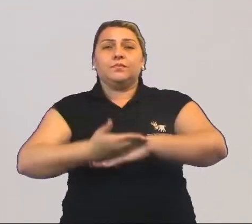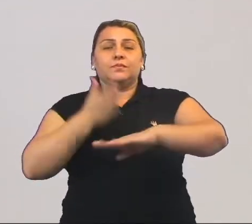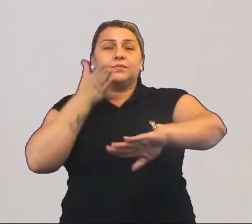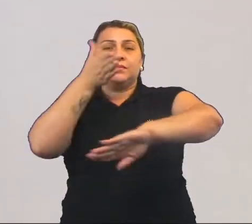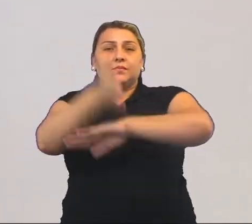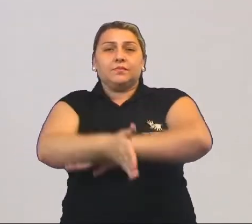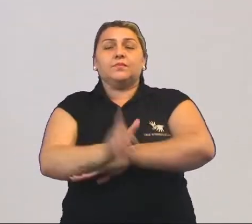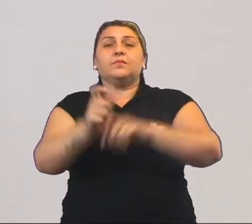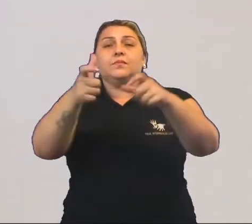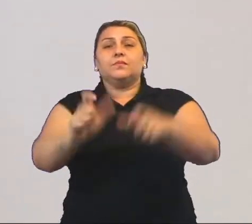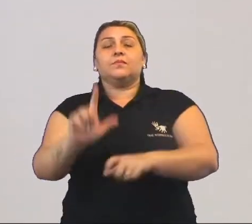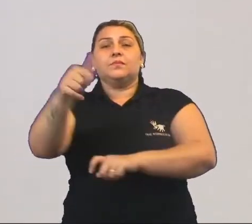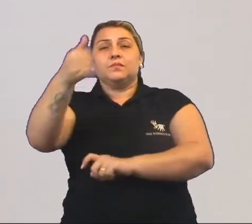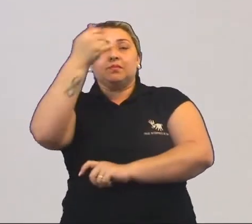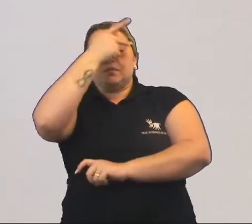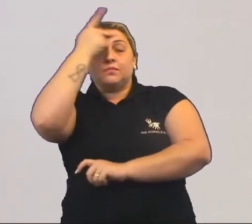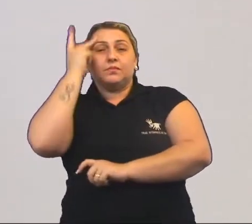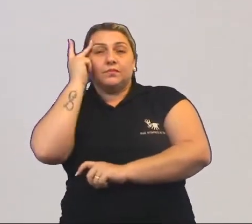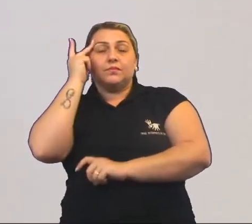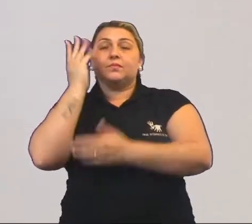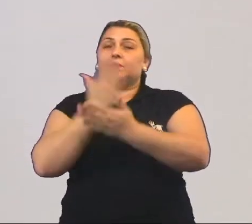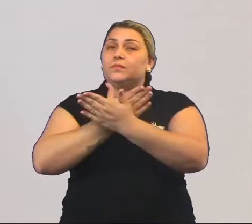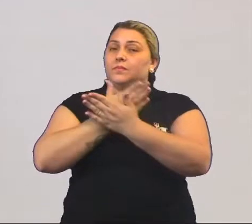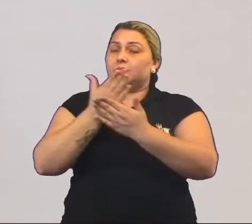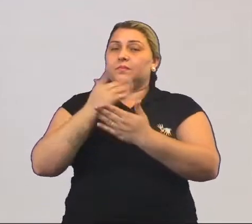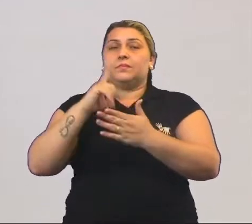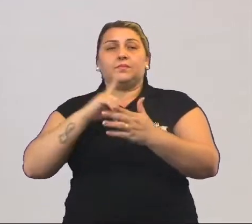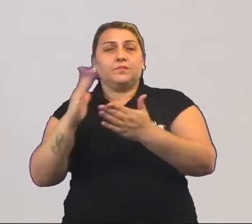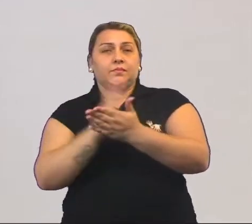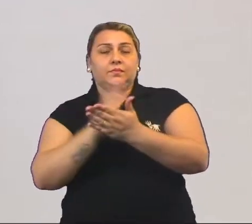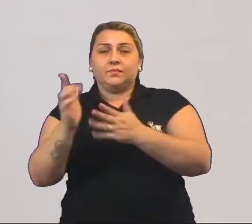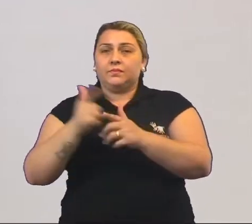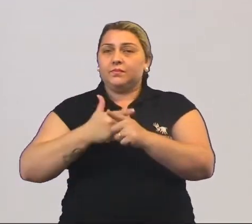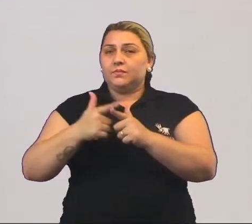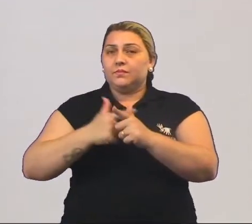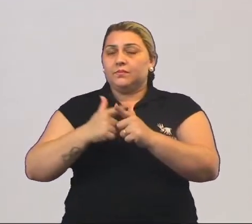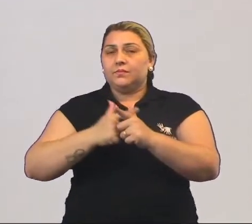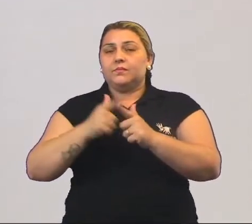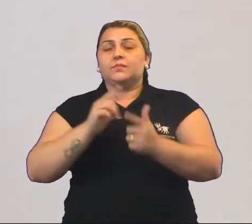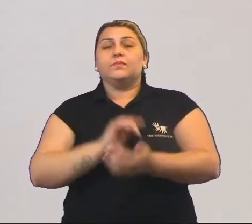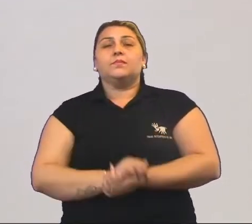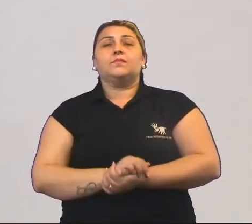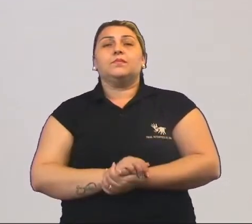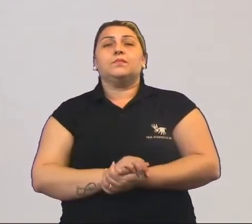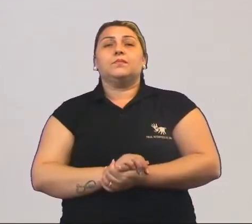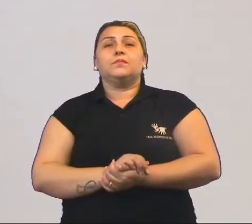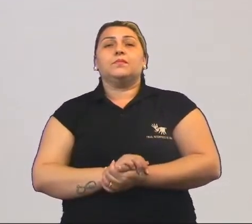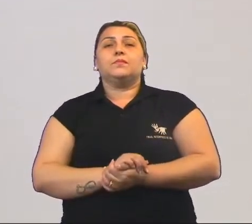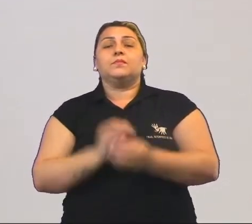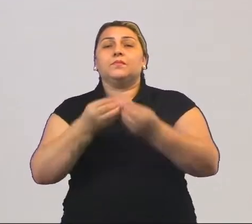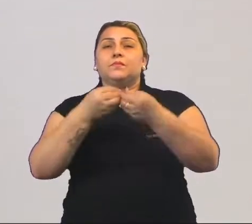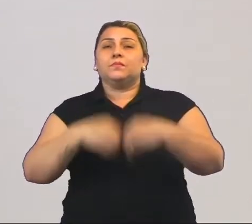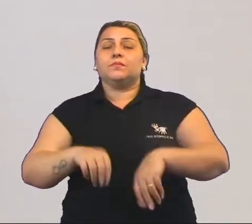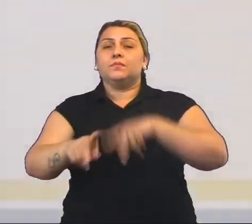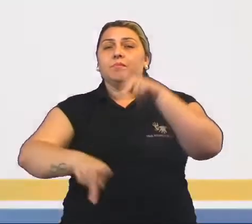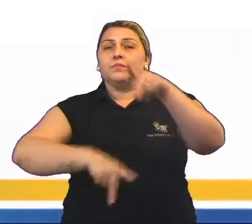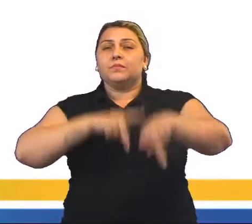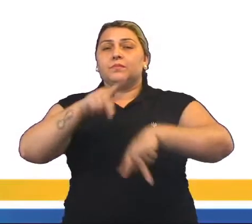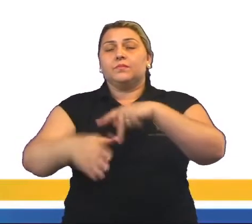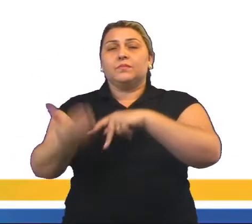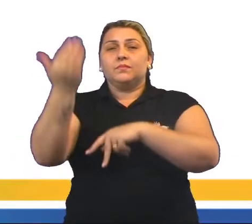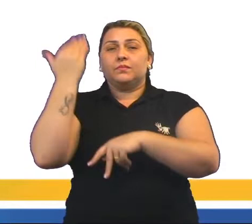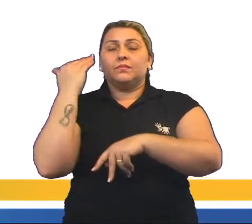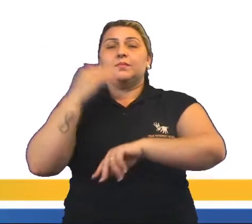propriedades, então começou a haver alguns problemas que acabou afetando, irritando a população da época.